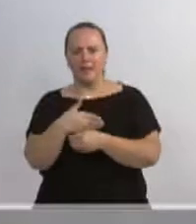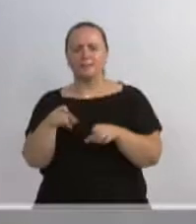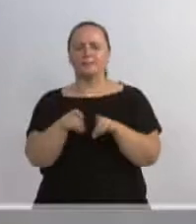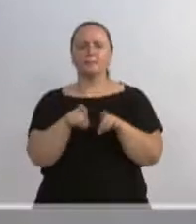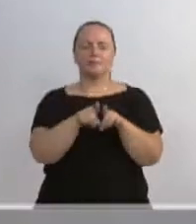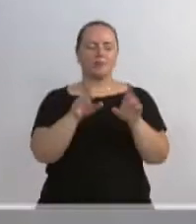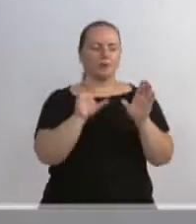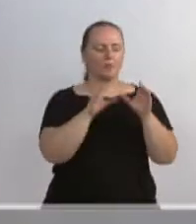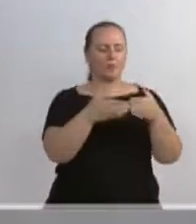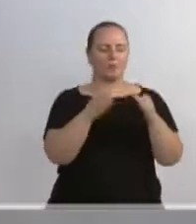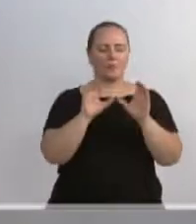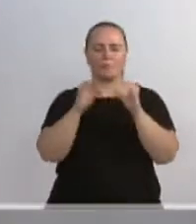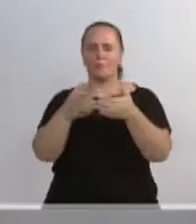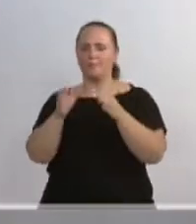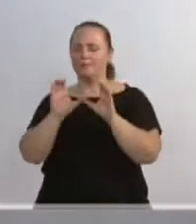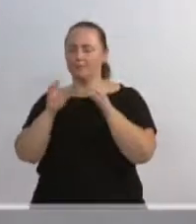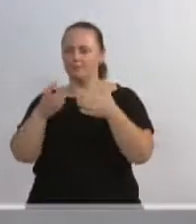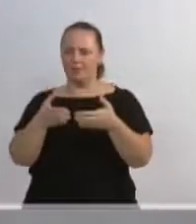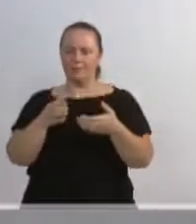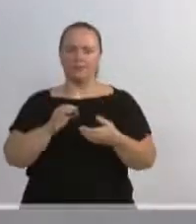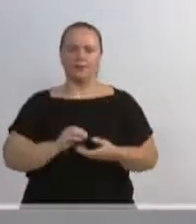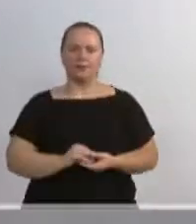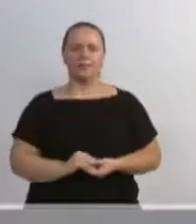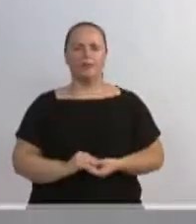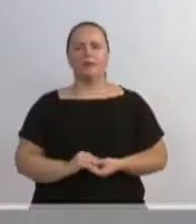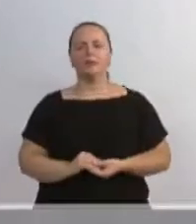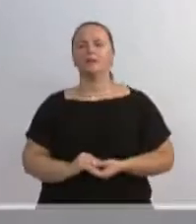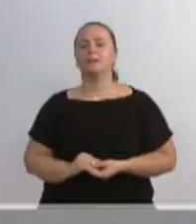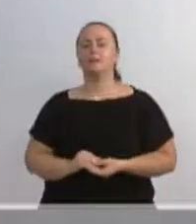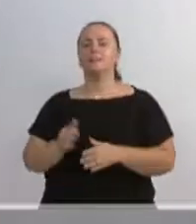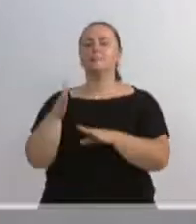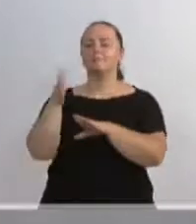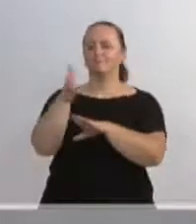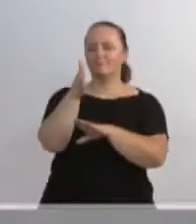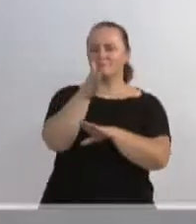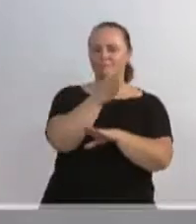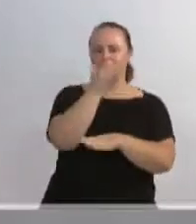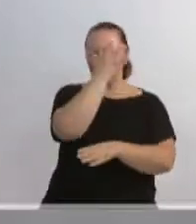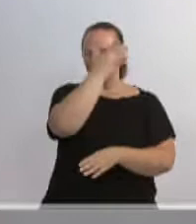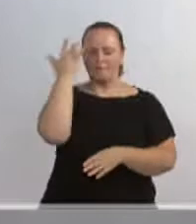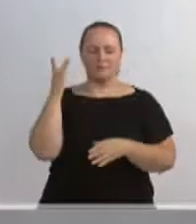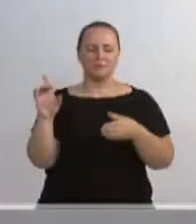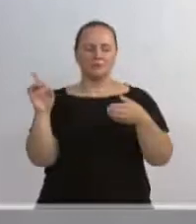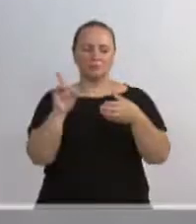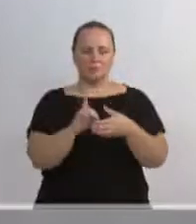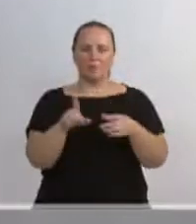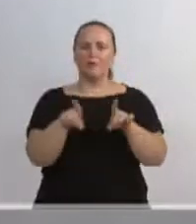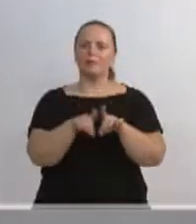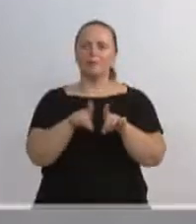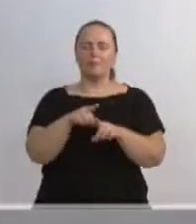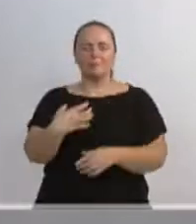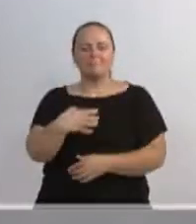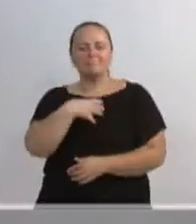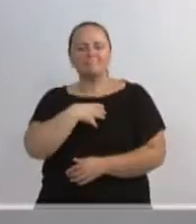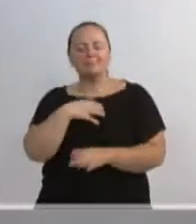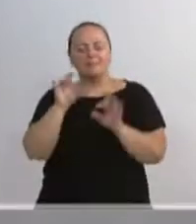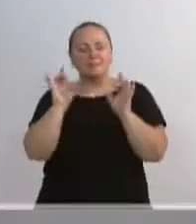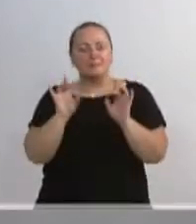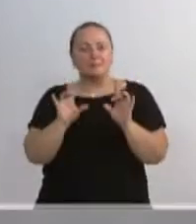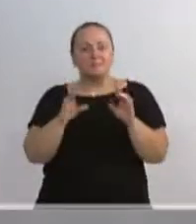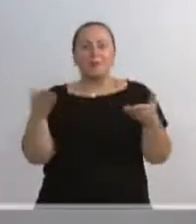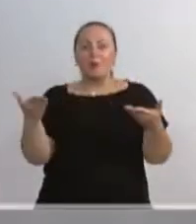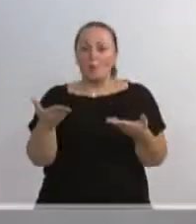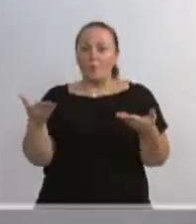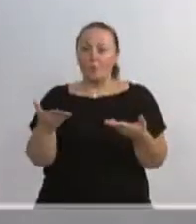comunidade, atendemos dezenas de pessoas em nosso gabinete, vereador Becker. Tive também a honra de receber hoje o presidente